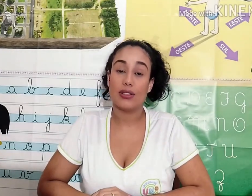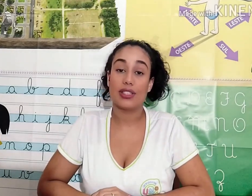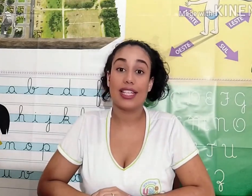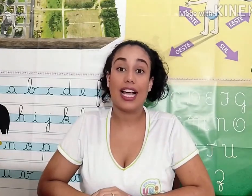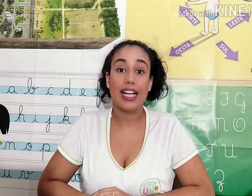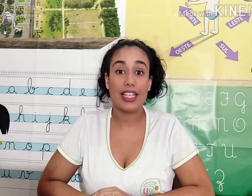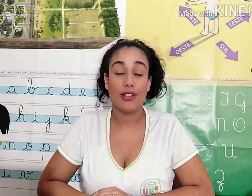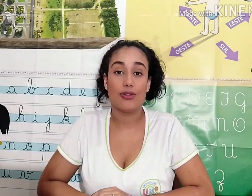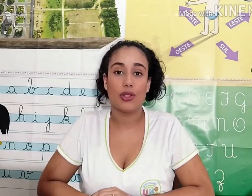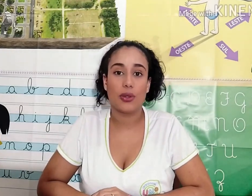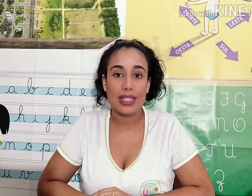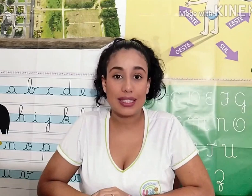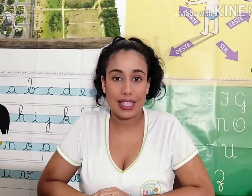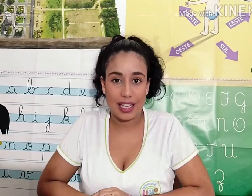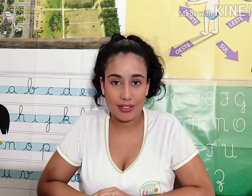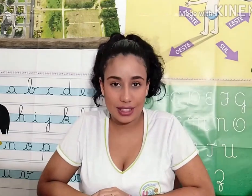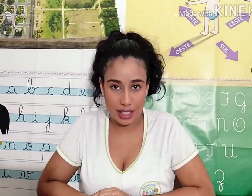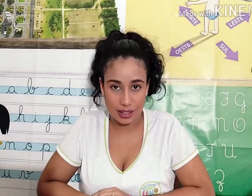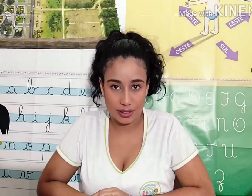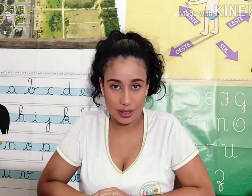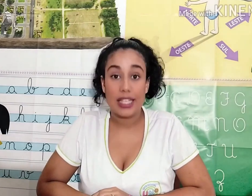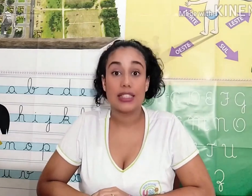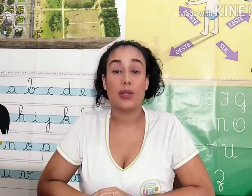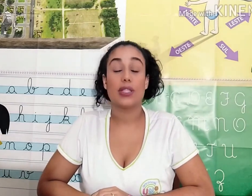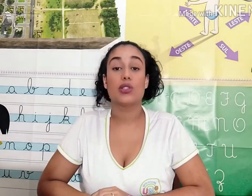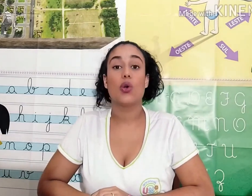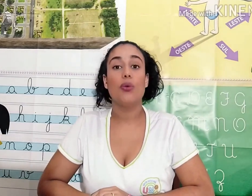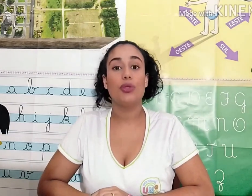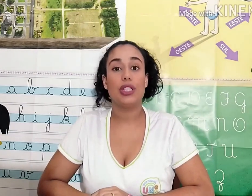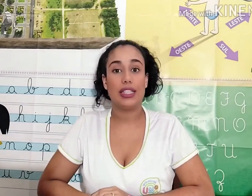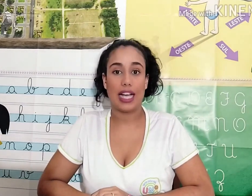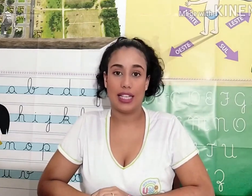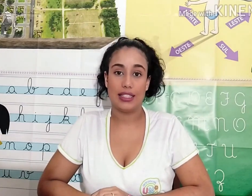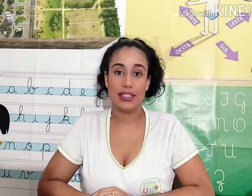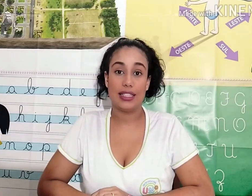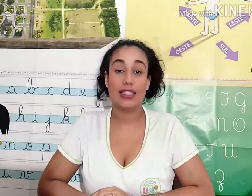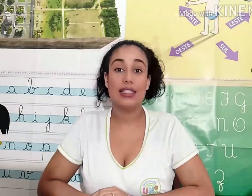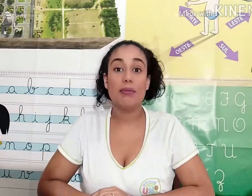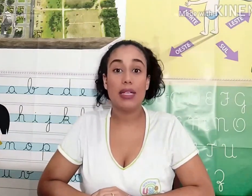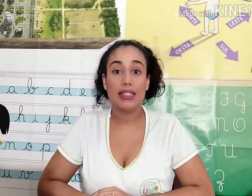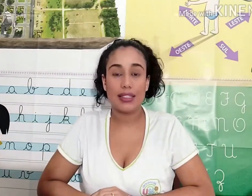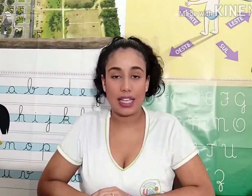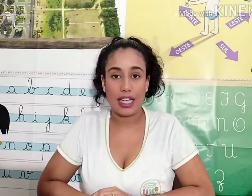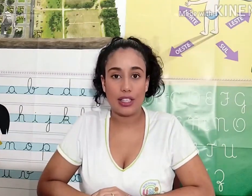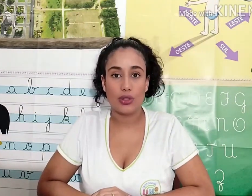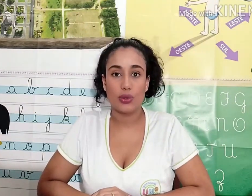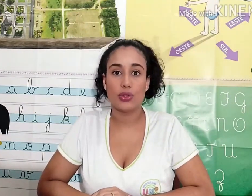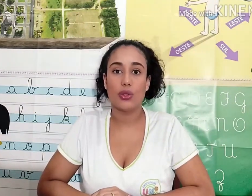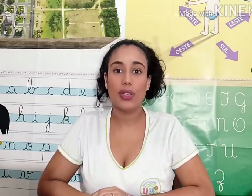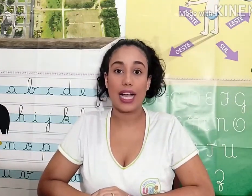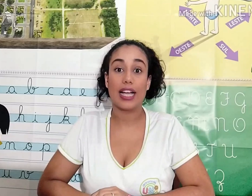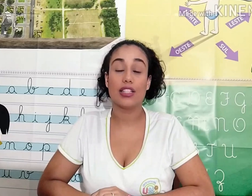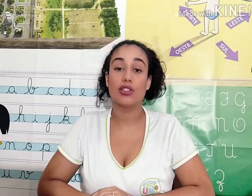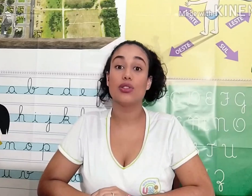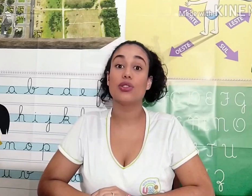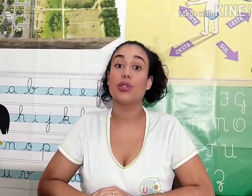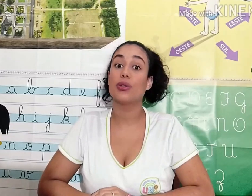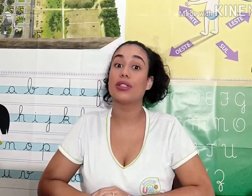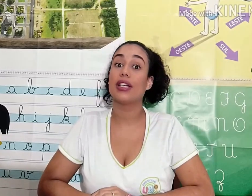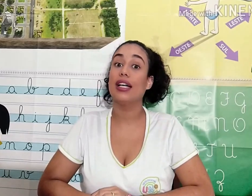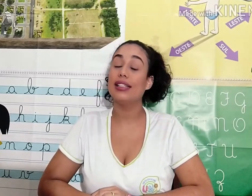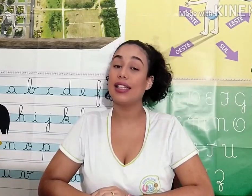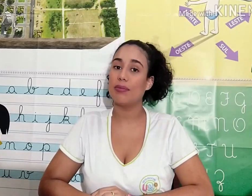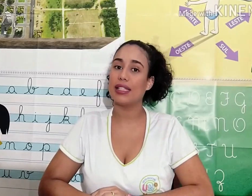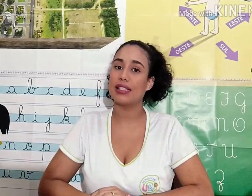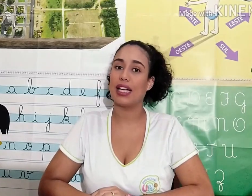africanos que aqui foram escravizados. São as comunidades que se mantêm nos lugares onde